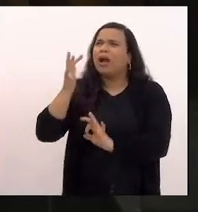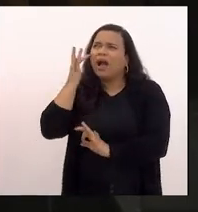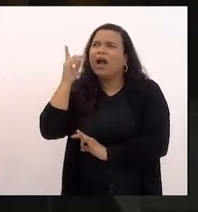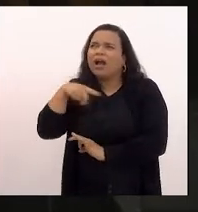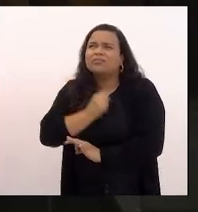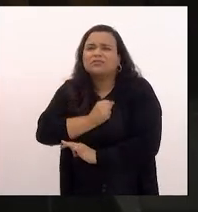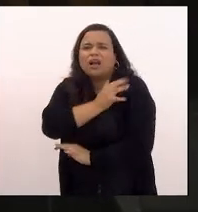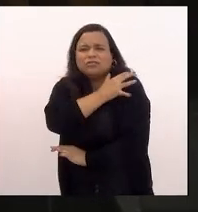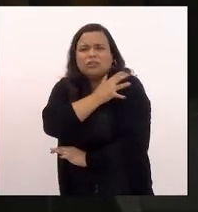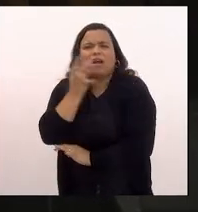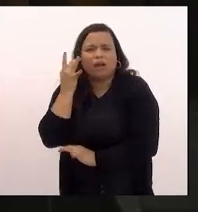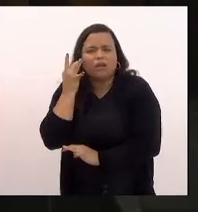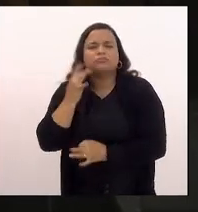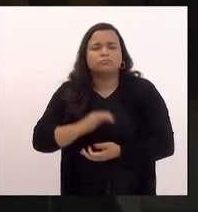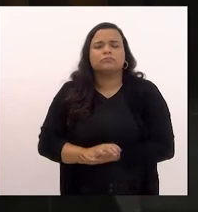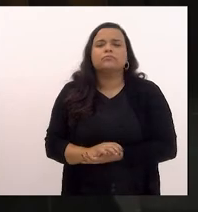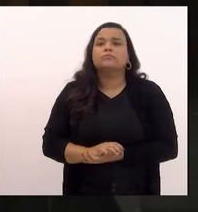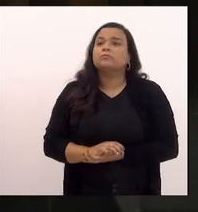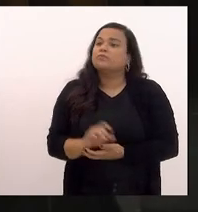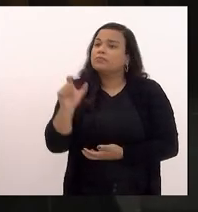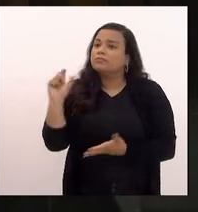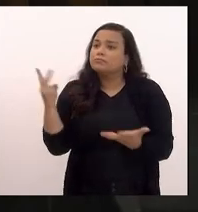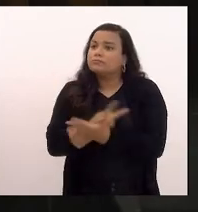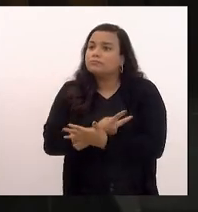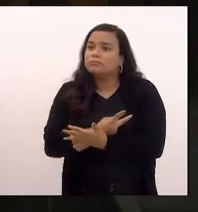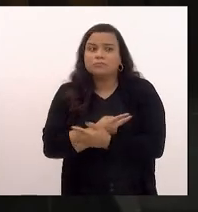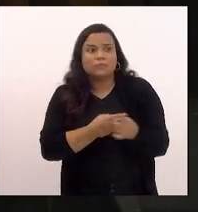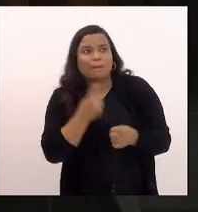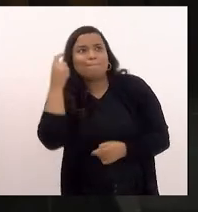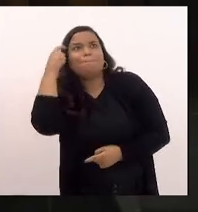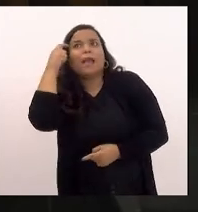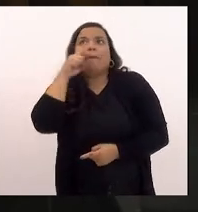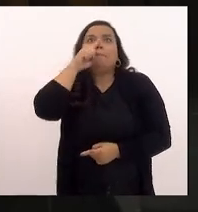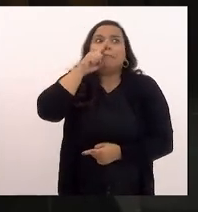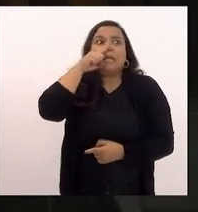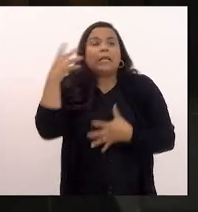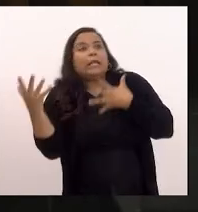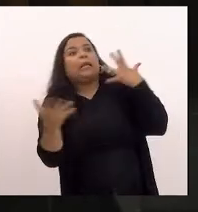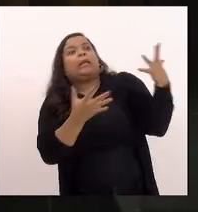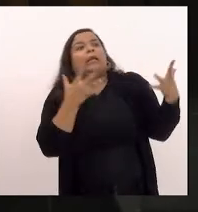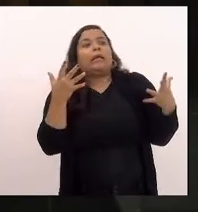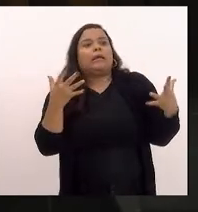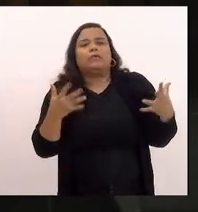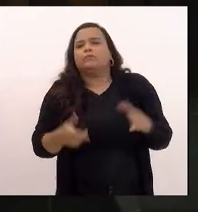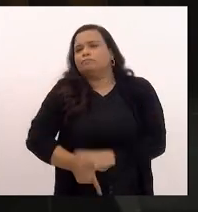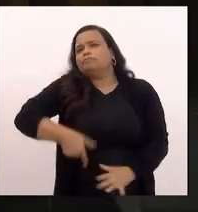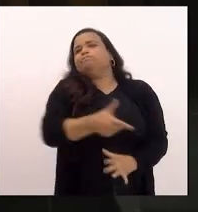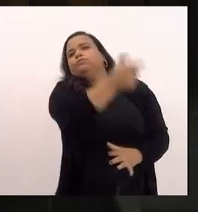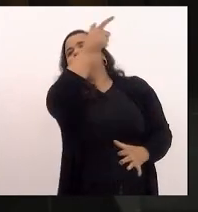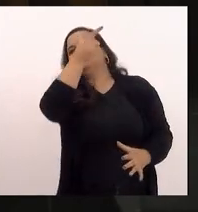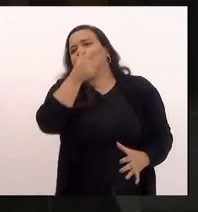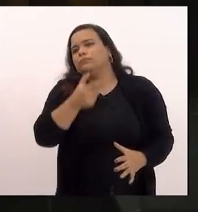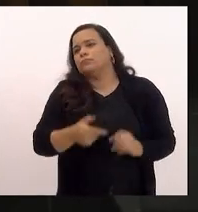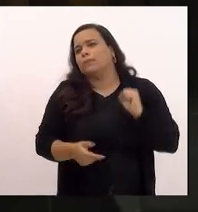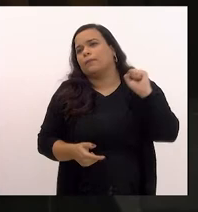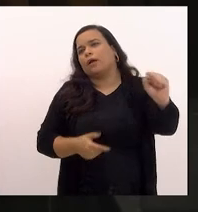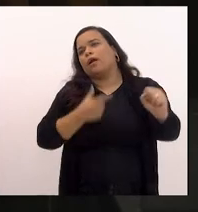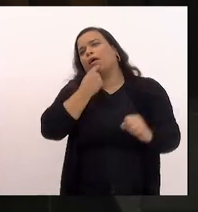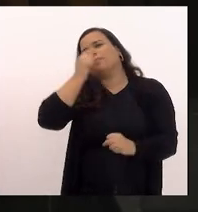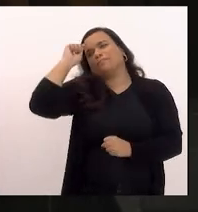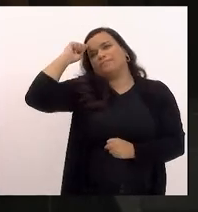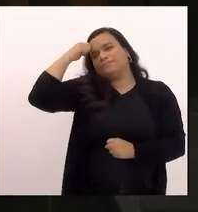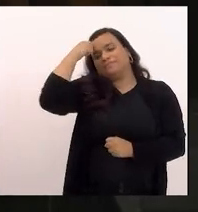engano e por uma reação desproporcional descuidada pegou um homem negro